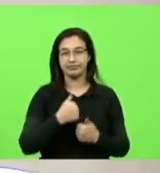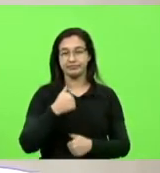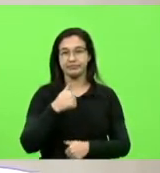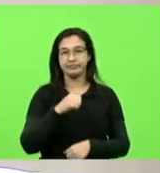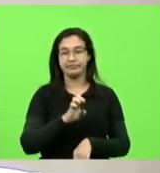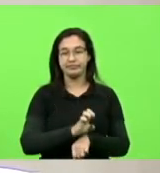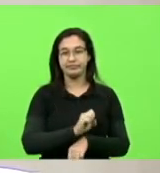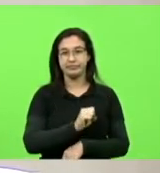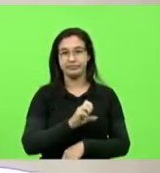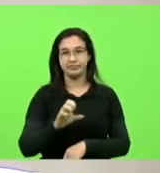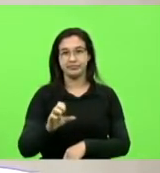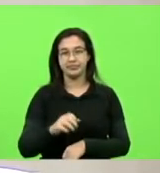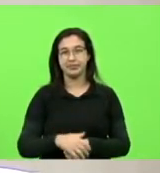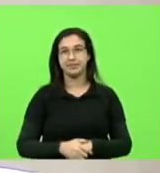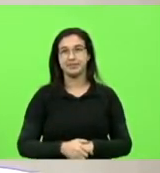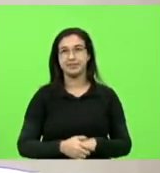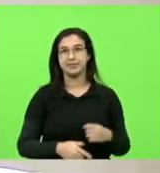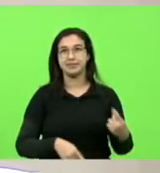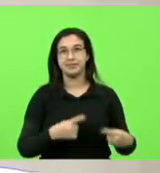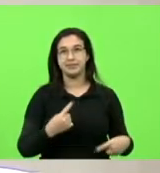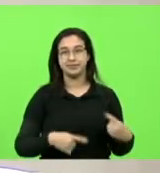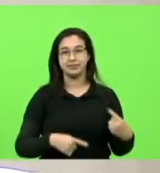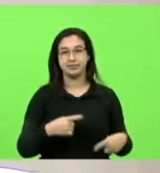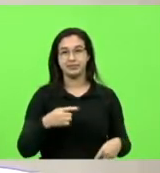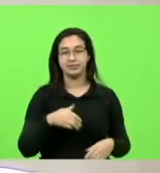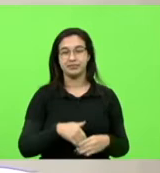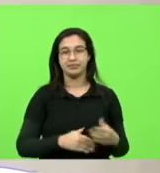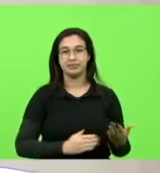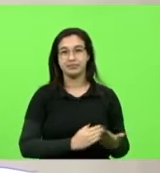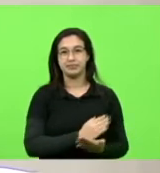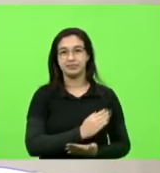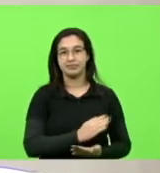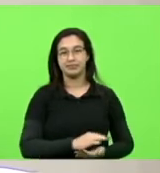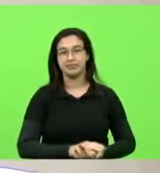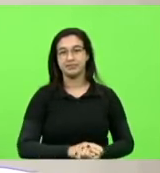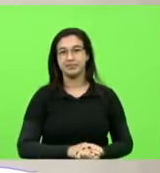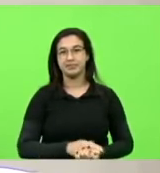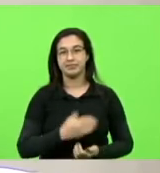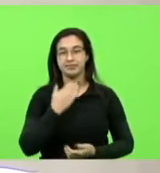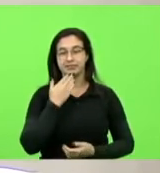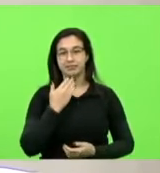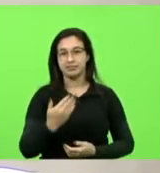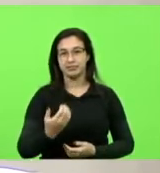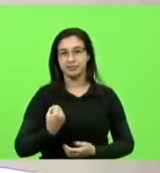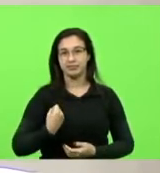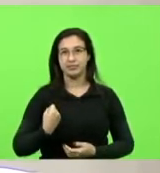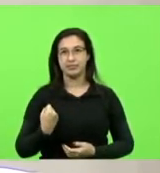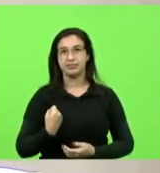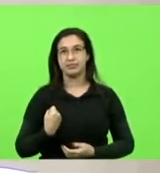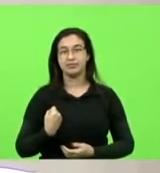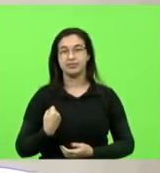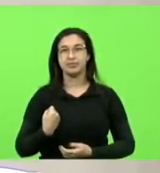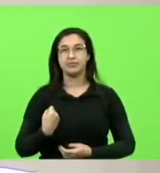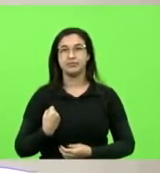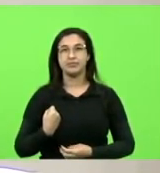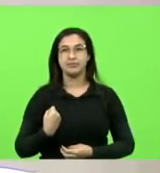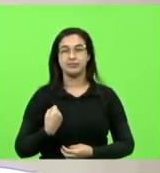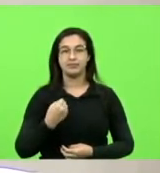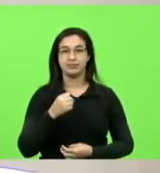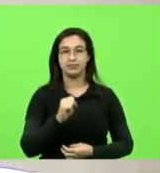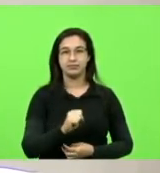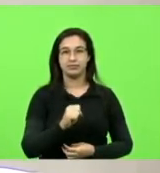Em discussão? Em votação, aprovado. Requerimentos nº